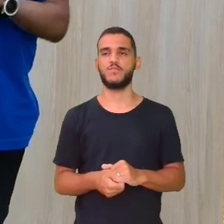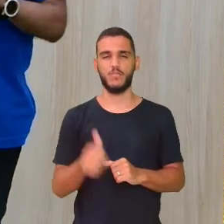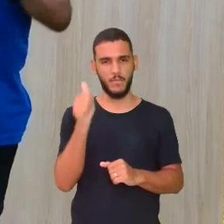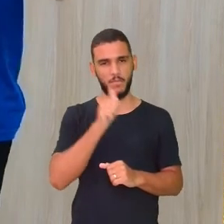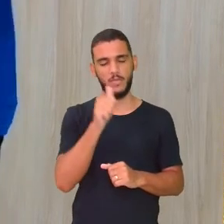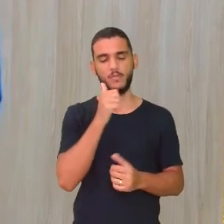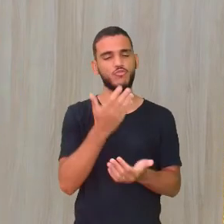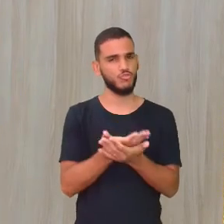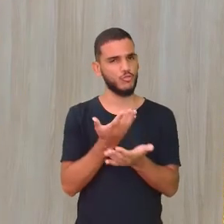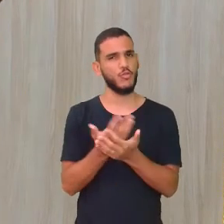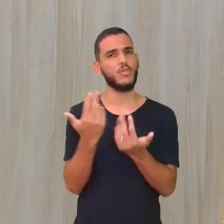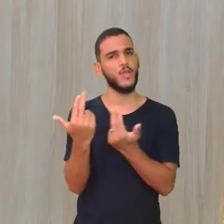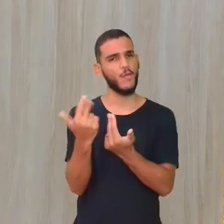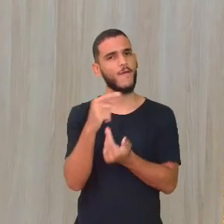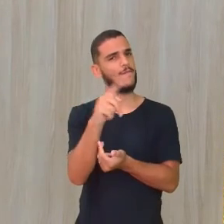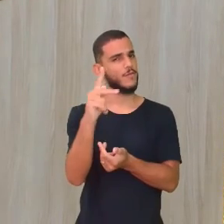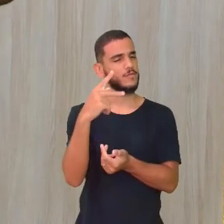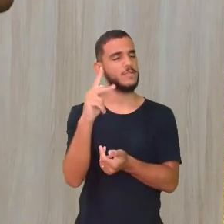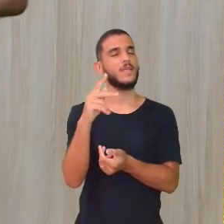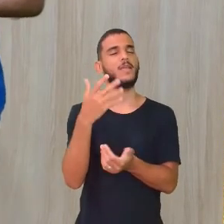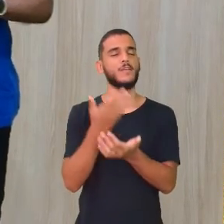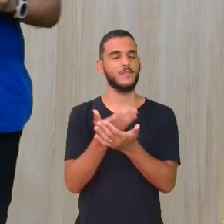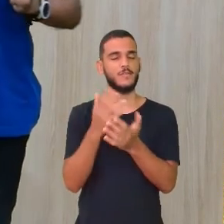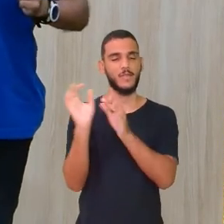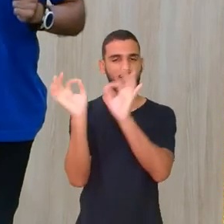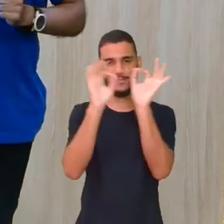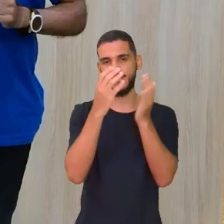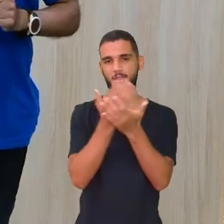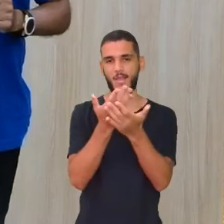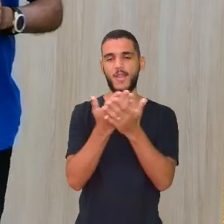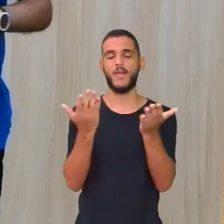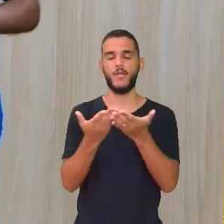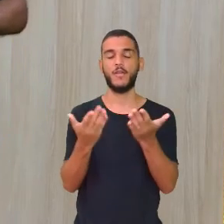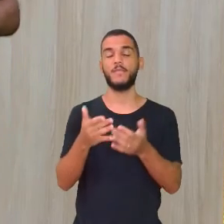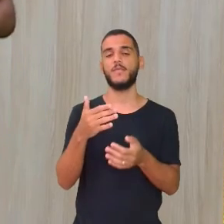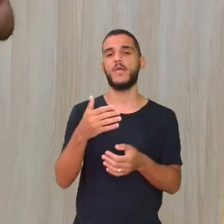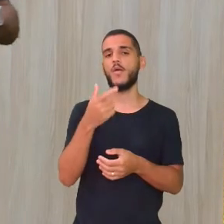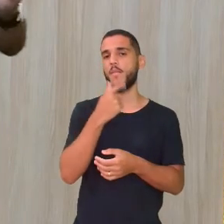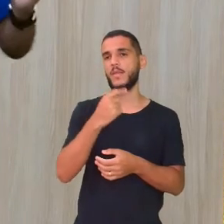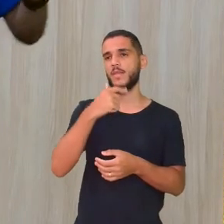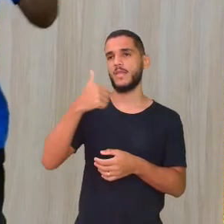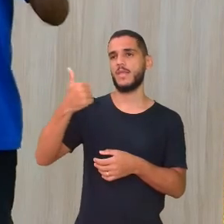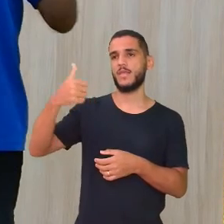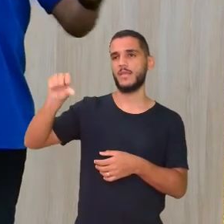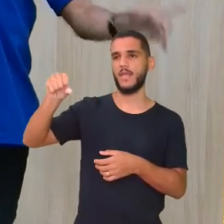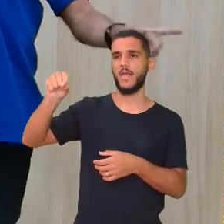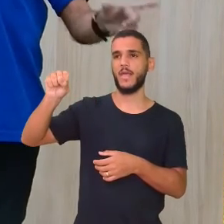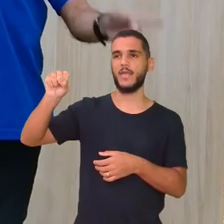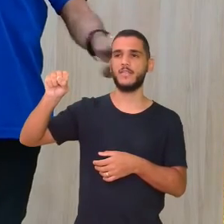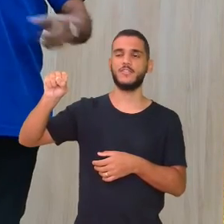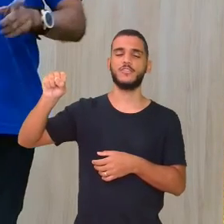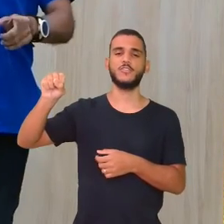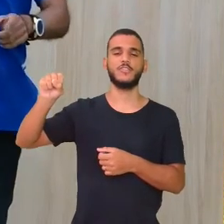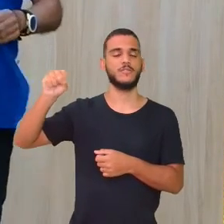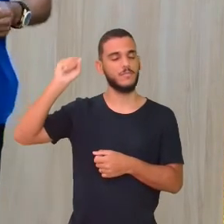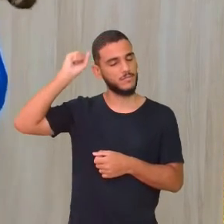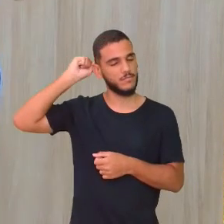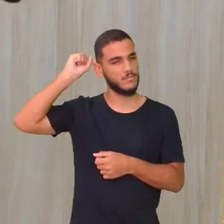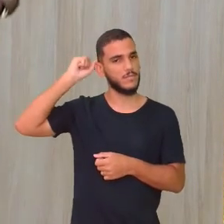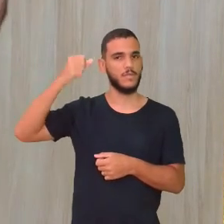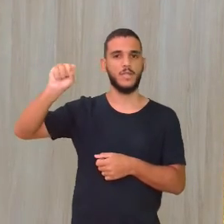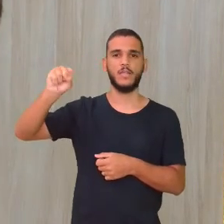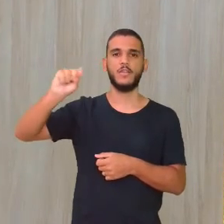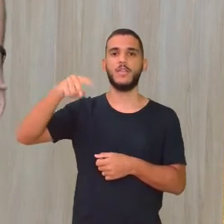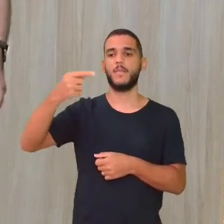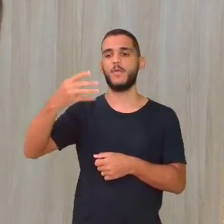estudiosa Que nem você Que está assistindo Essa aula agora Muito bem E tem um garotinho aí Que tirou 10 Aí ele ficou Eu sou o cara Aí foi e